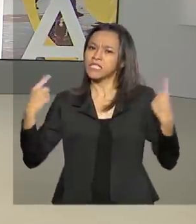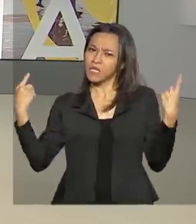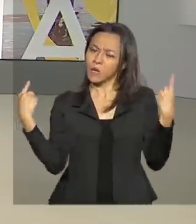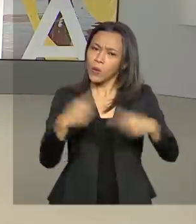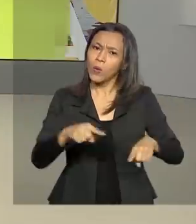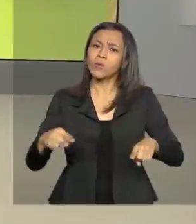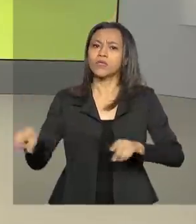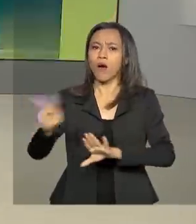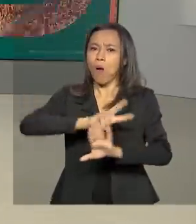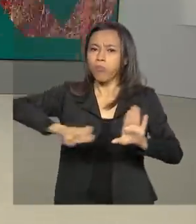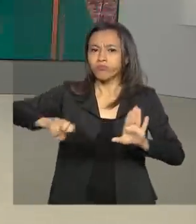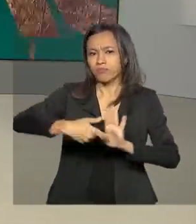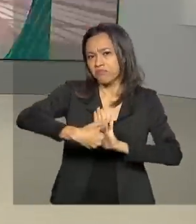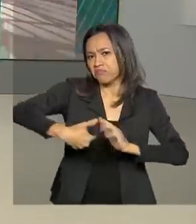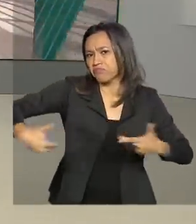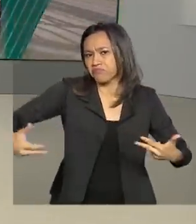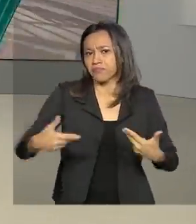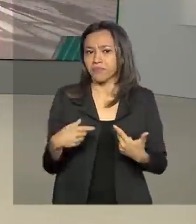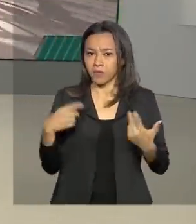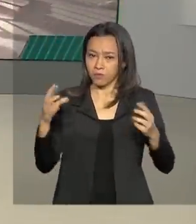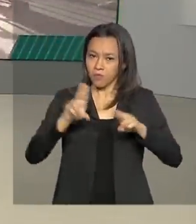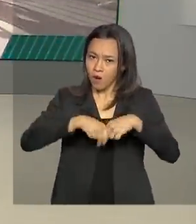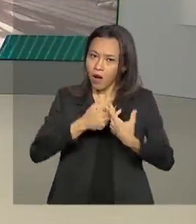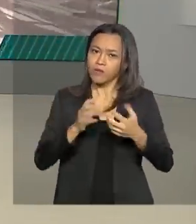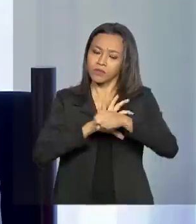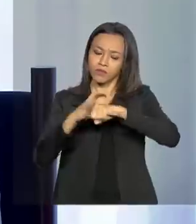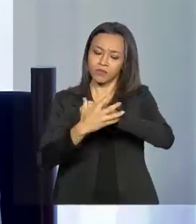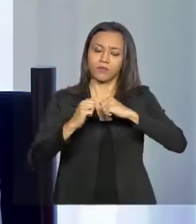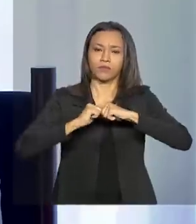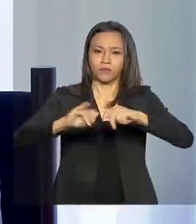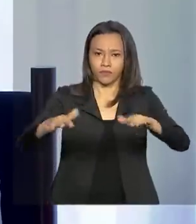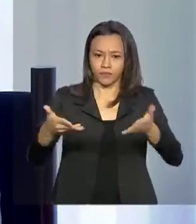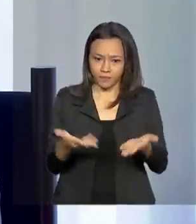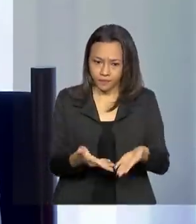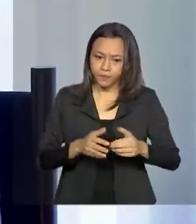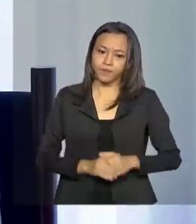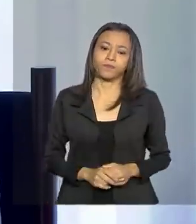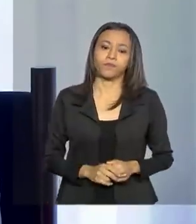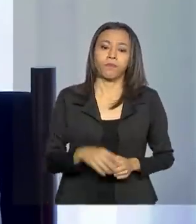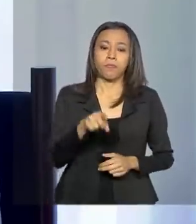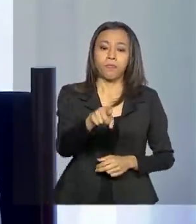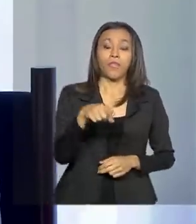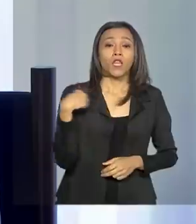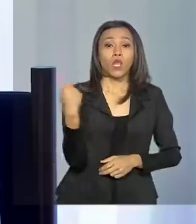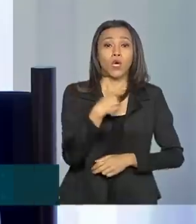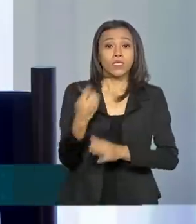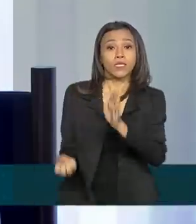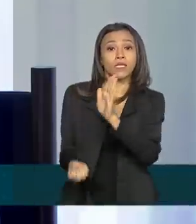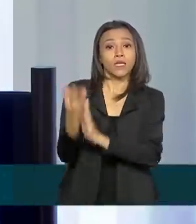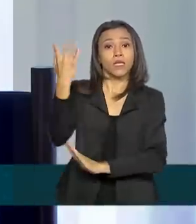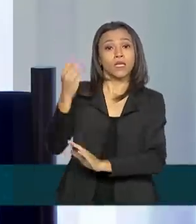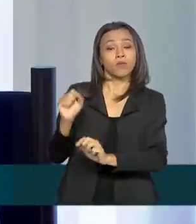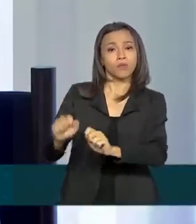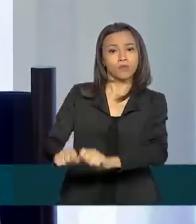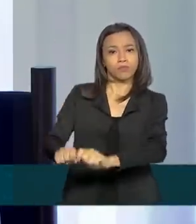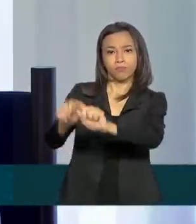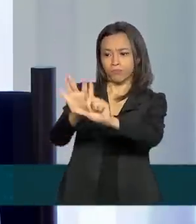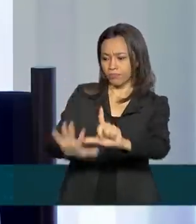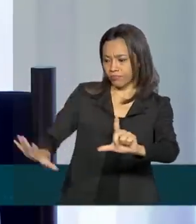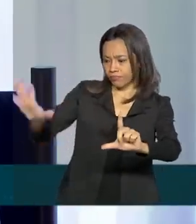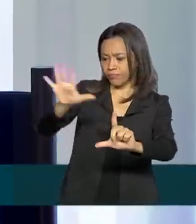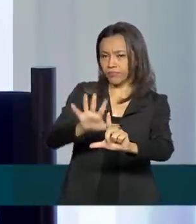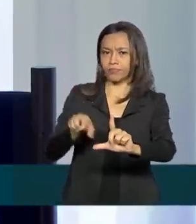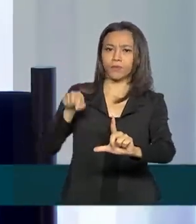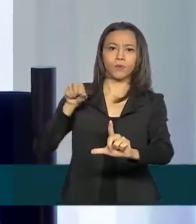na saúde ligadas ao Covid-19. A gente criou um canal específico no Fala.br, que é o nosso